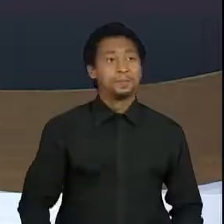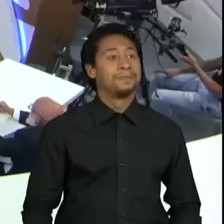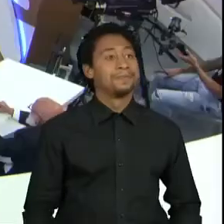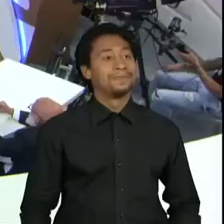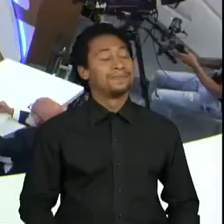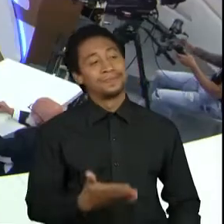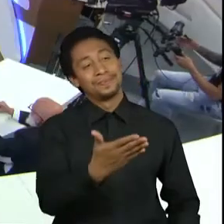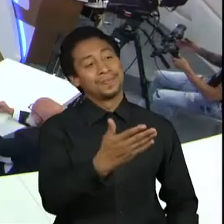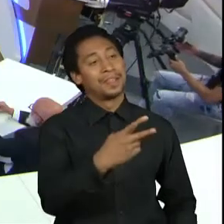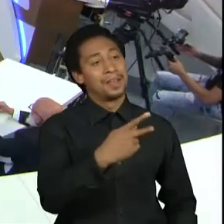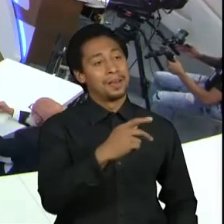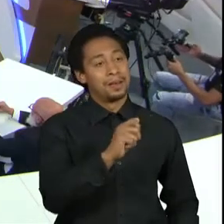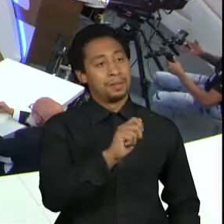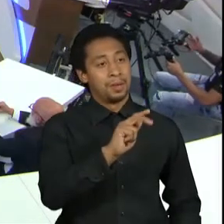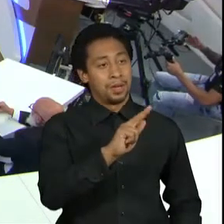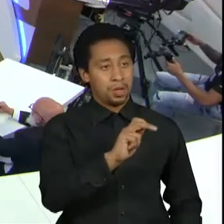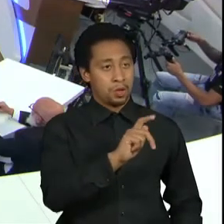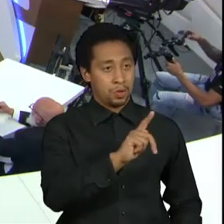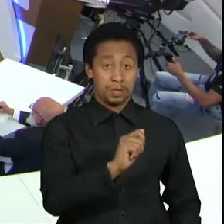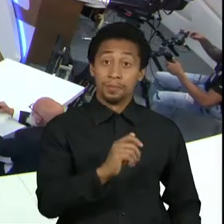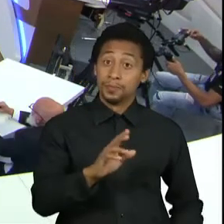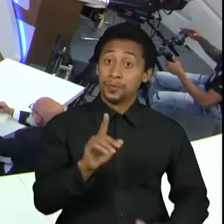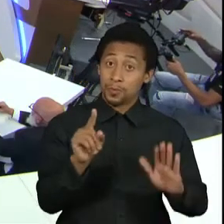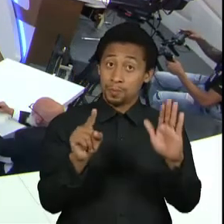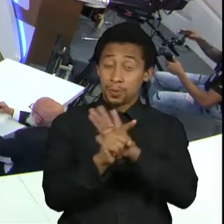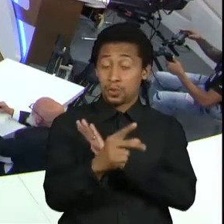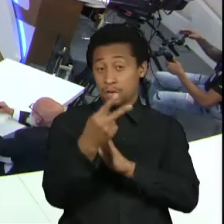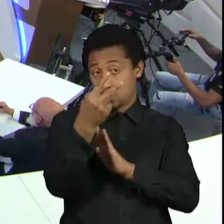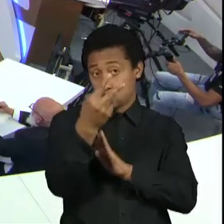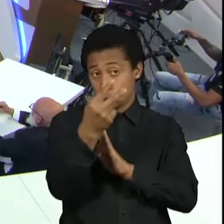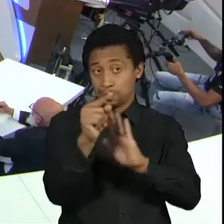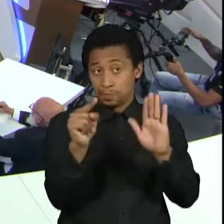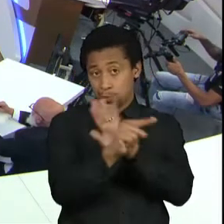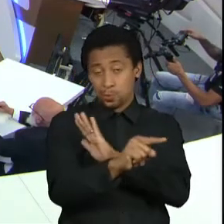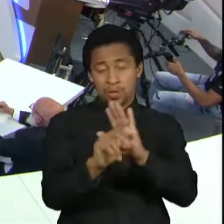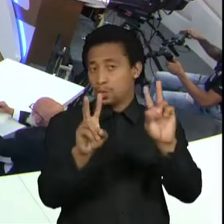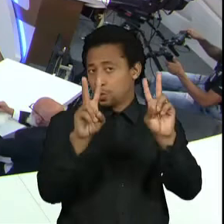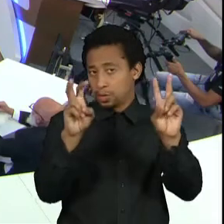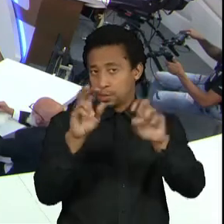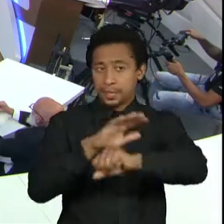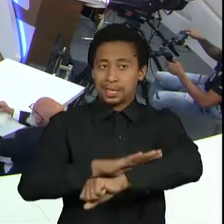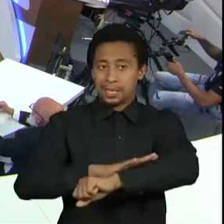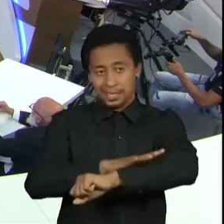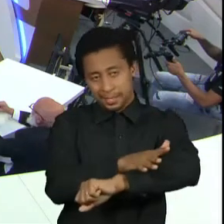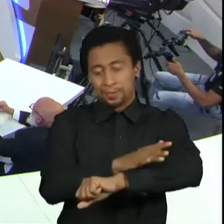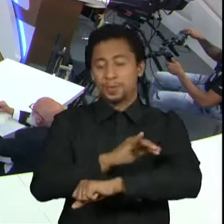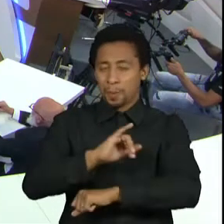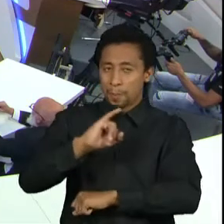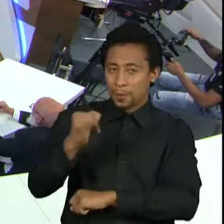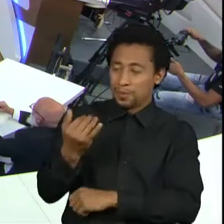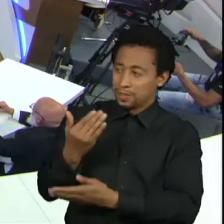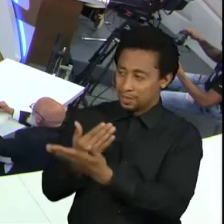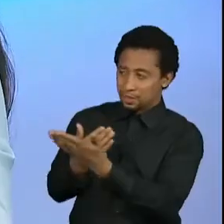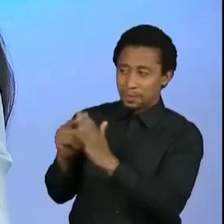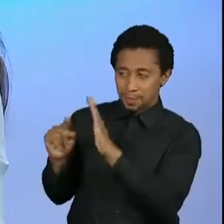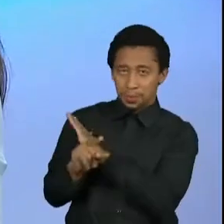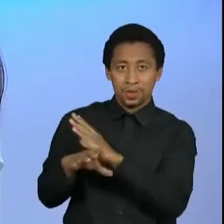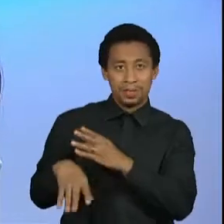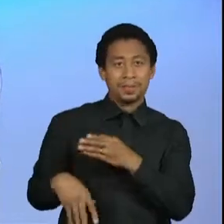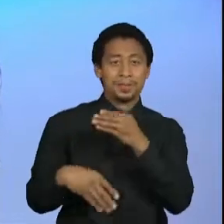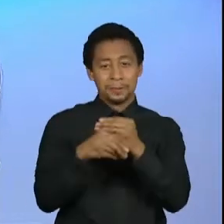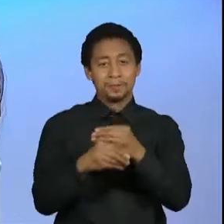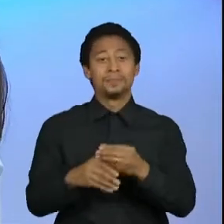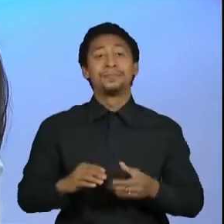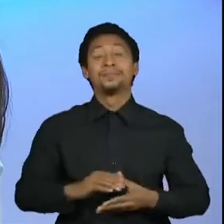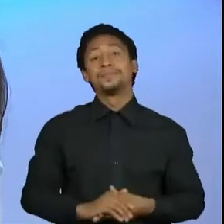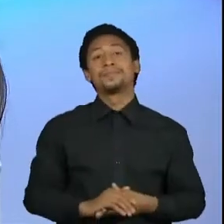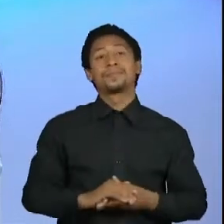Eu vou fazer, enfim, duas perguntas também ligadas a essa questão do racismo, pegando aí o que a Paula falou. Mas você não acha que esses grupos